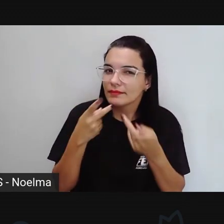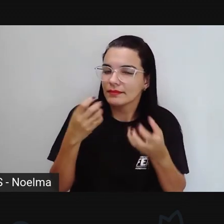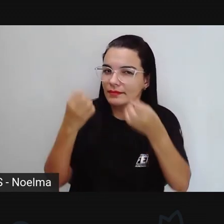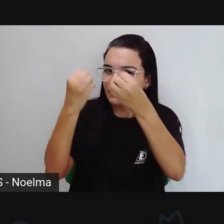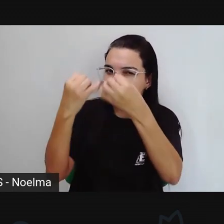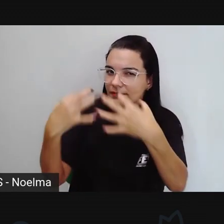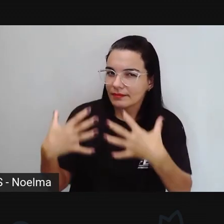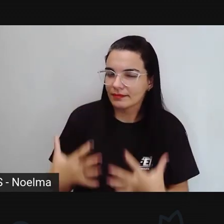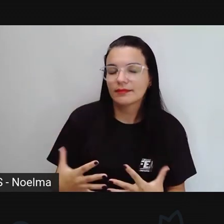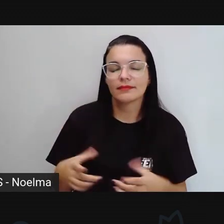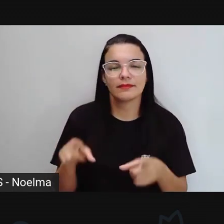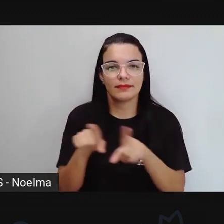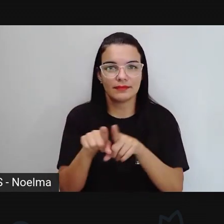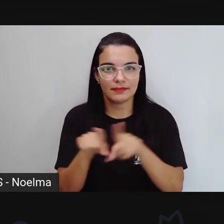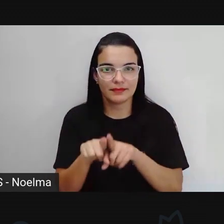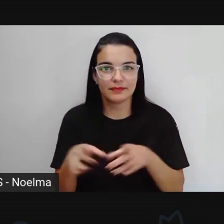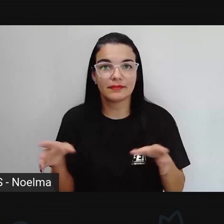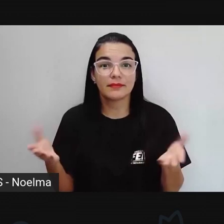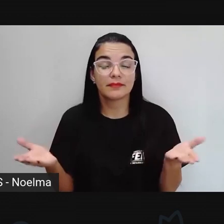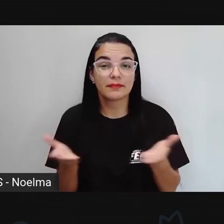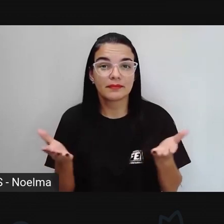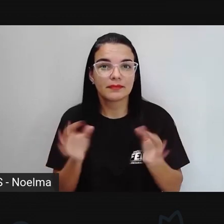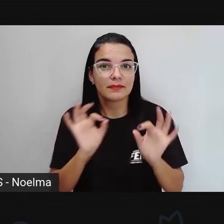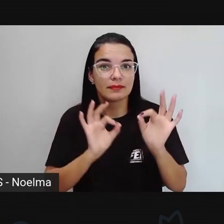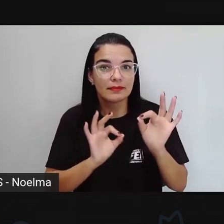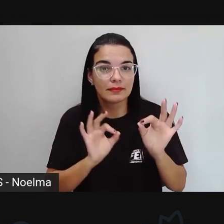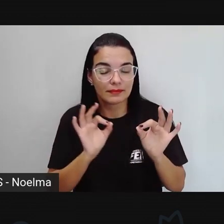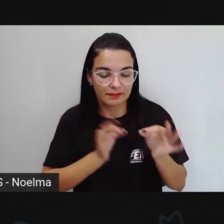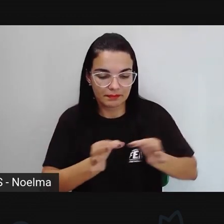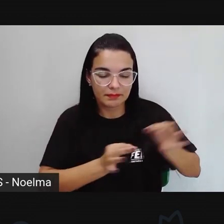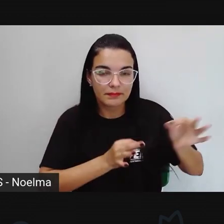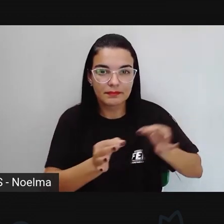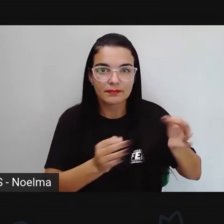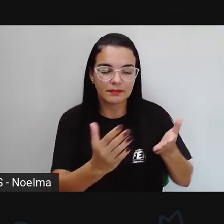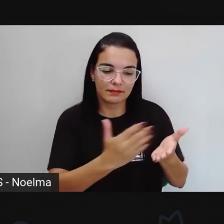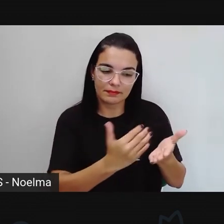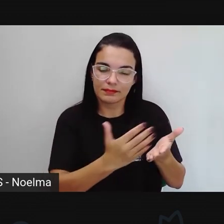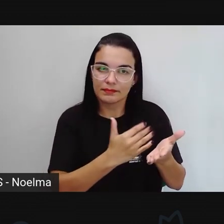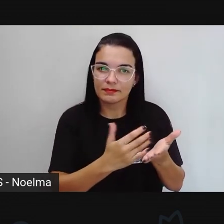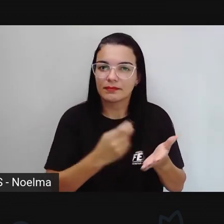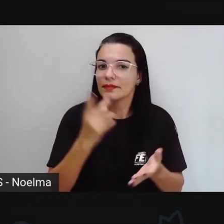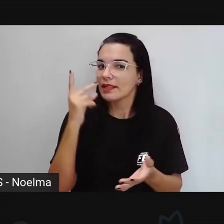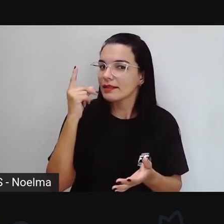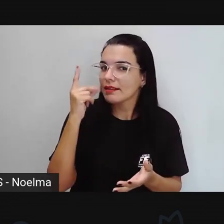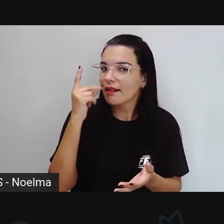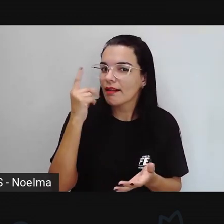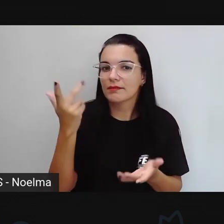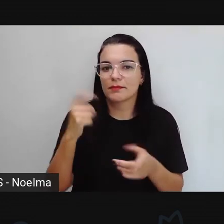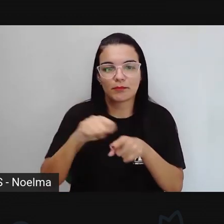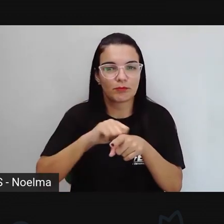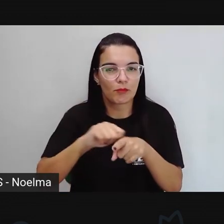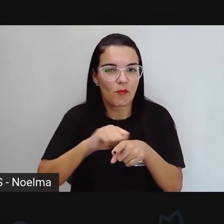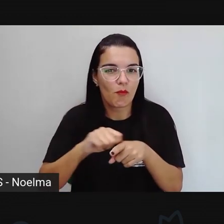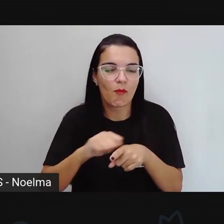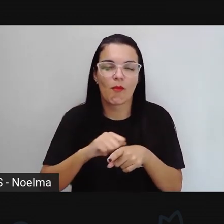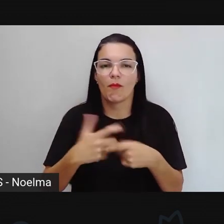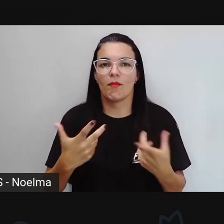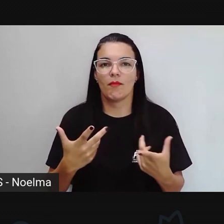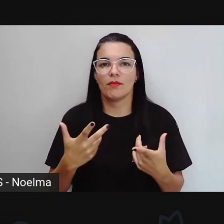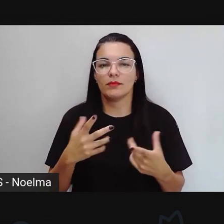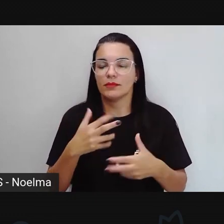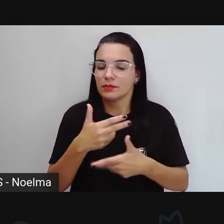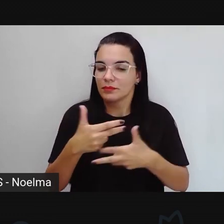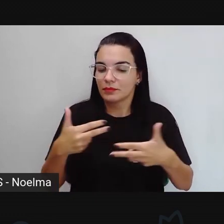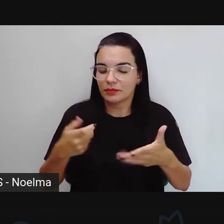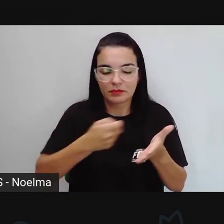explicar. Preparem aí sempre o material, não é? Caderno na mão, lápis, borracha, para